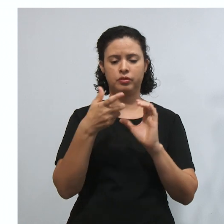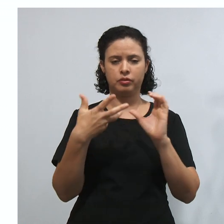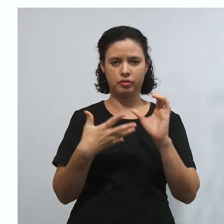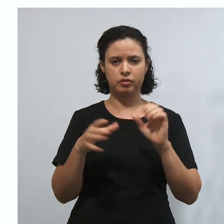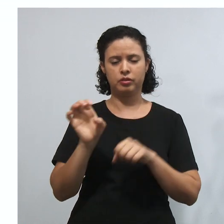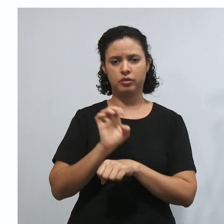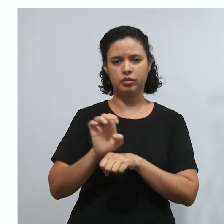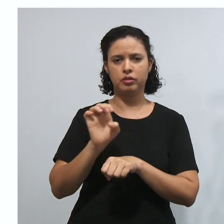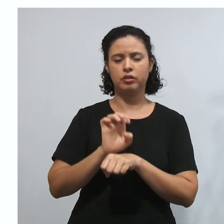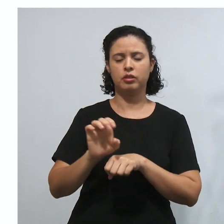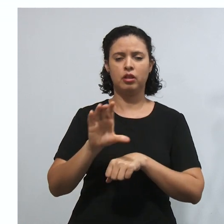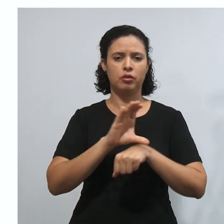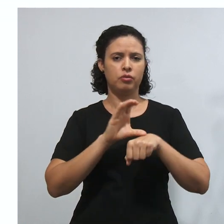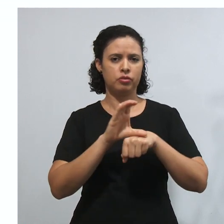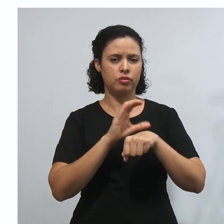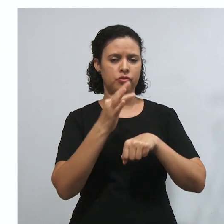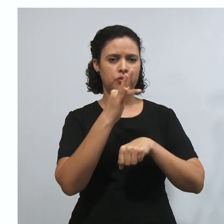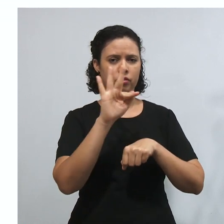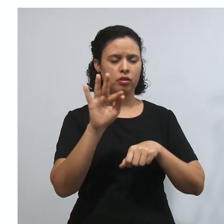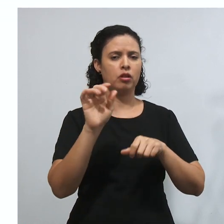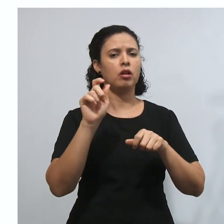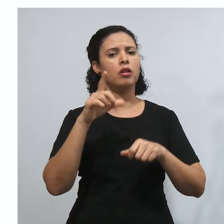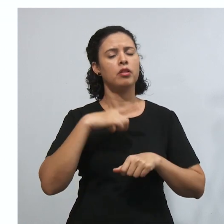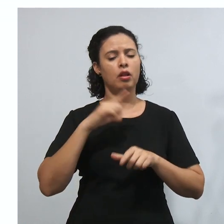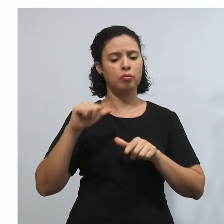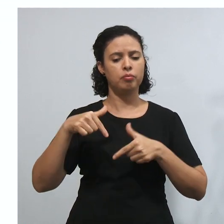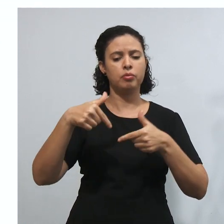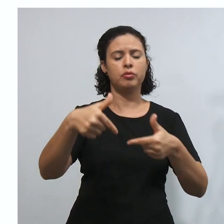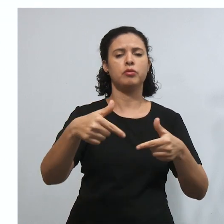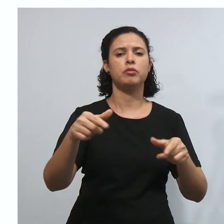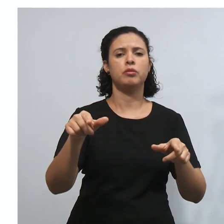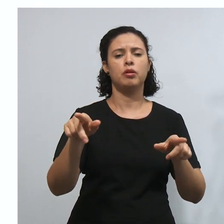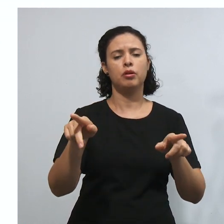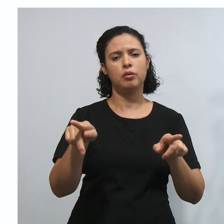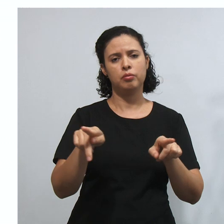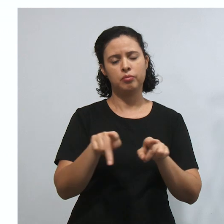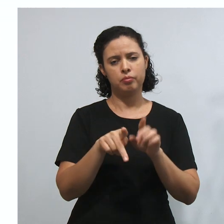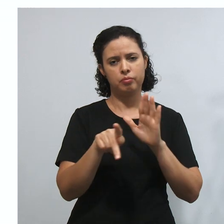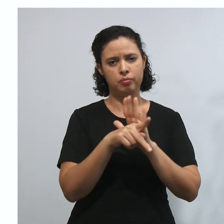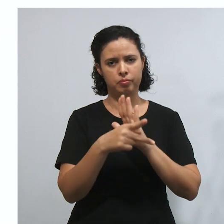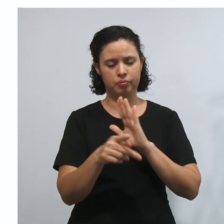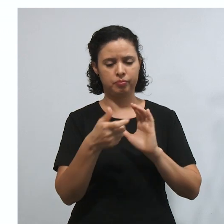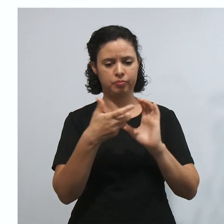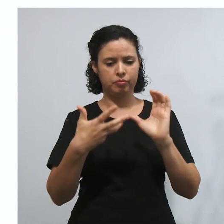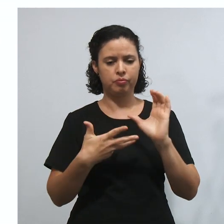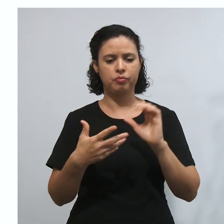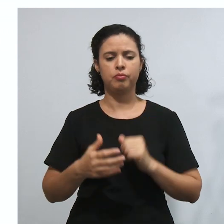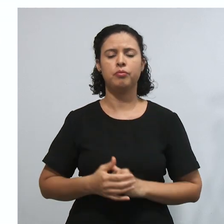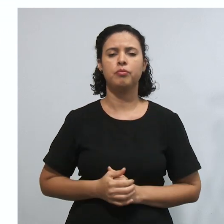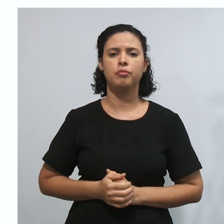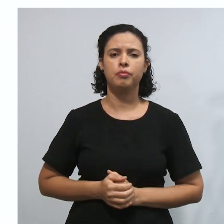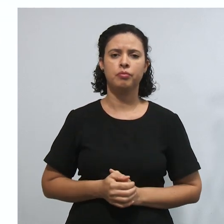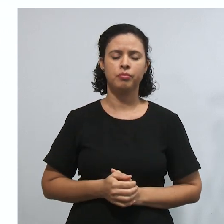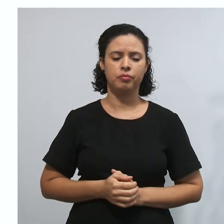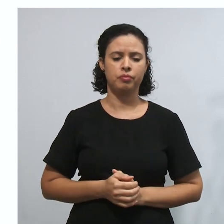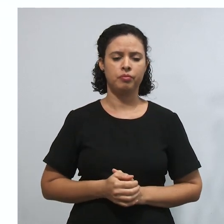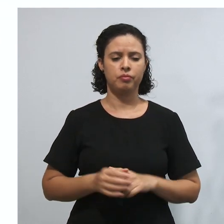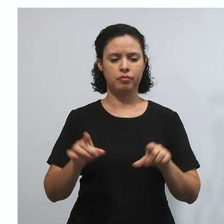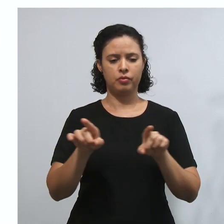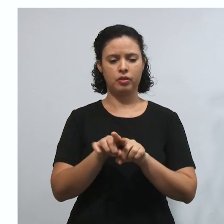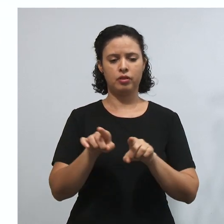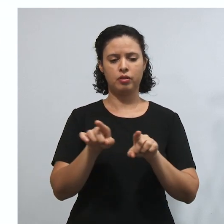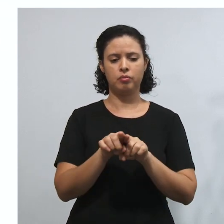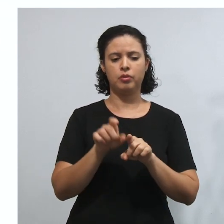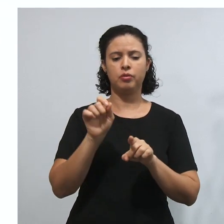Constituição Federal deu esse poder também por quê? Por conta dessas características. Tá aqui, o Procurador-Geral da